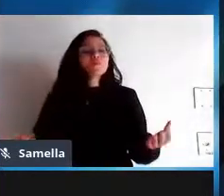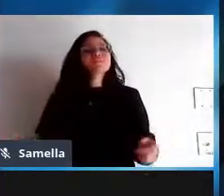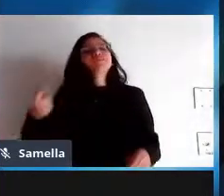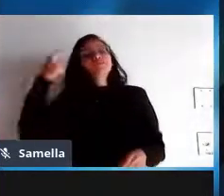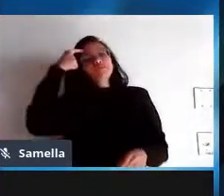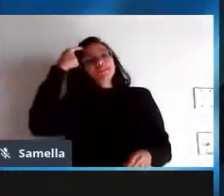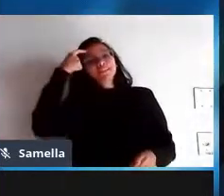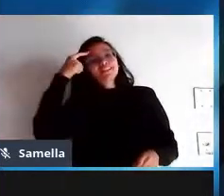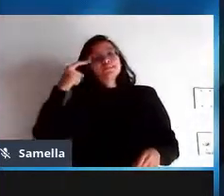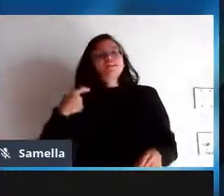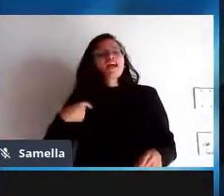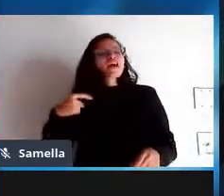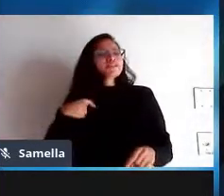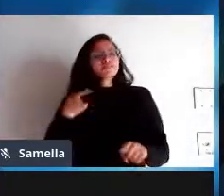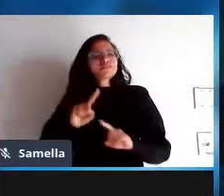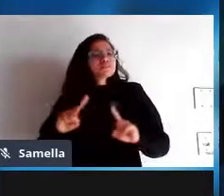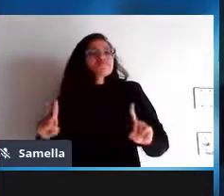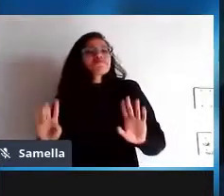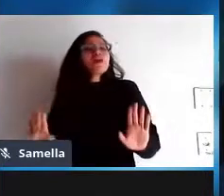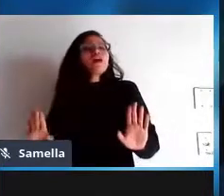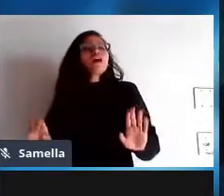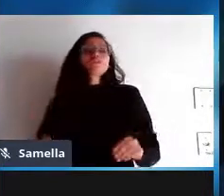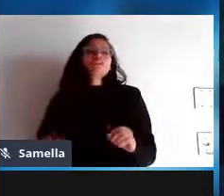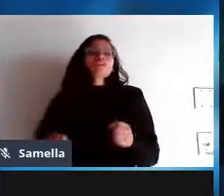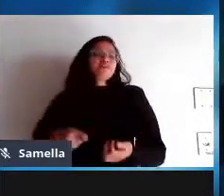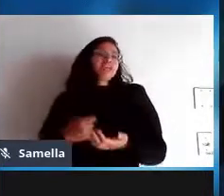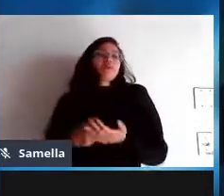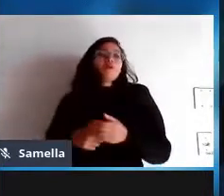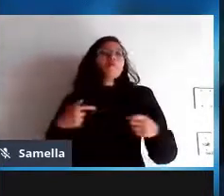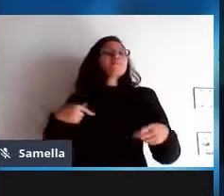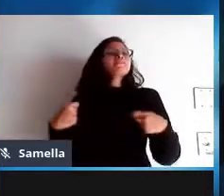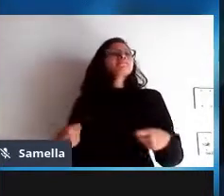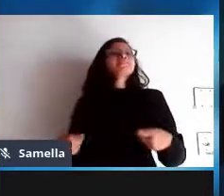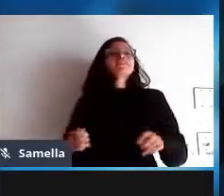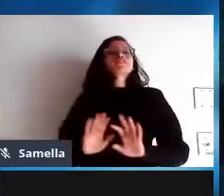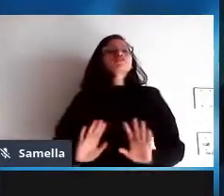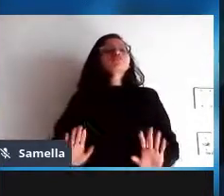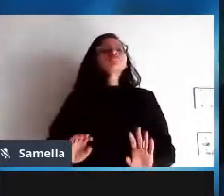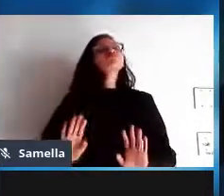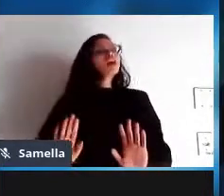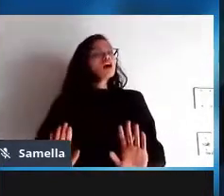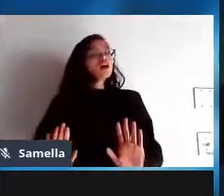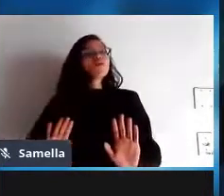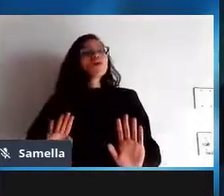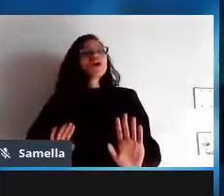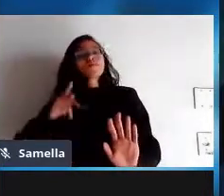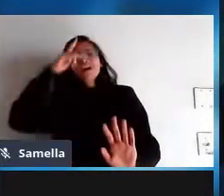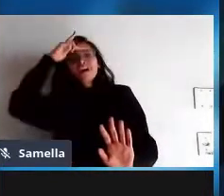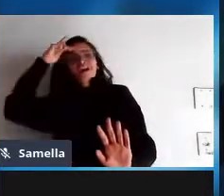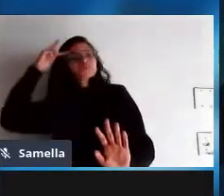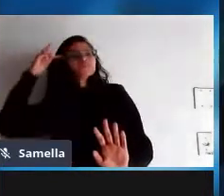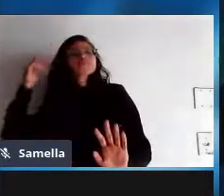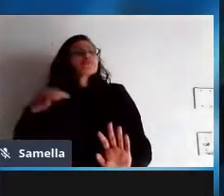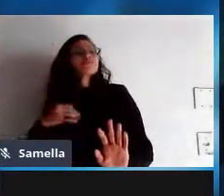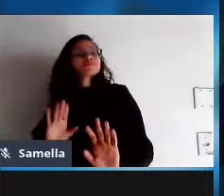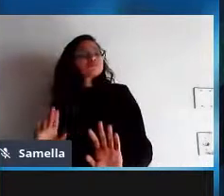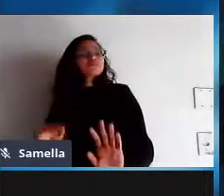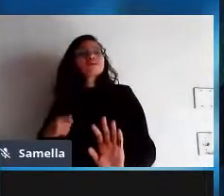obrigadas a utilizar software a fazer a sua computação utilizando